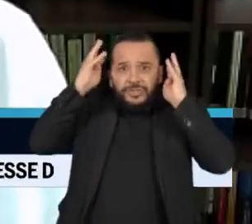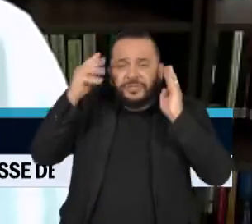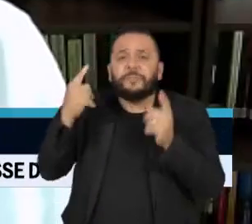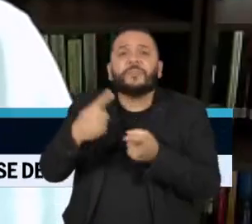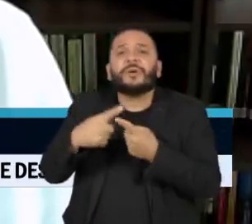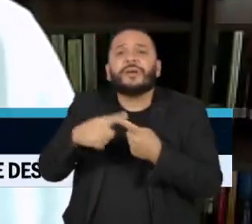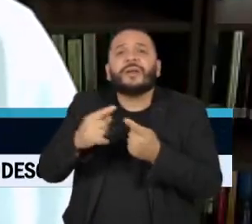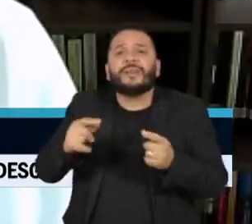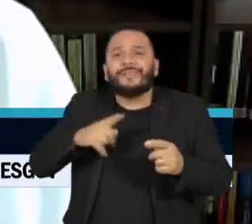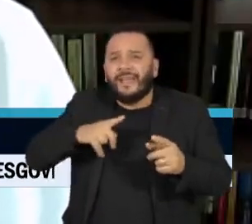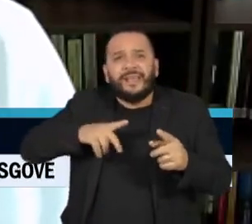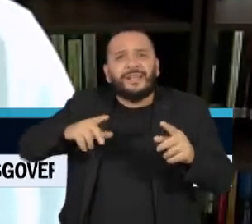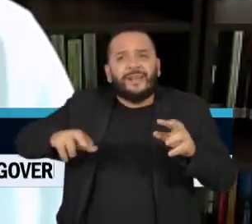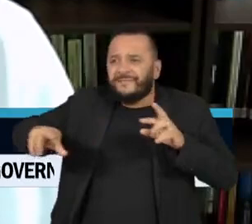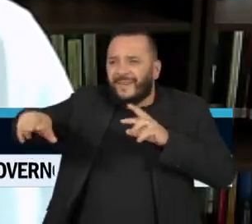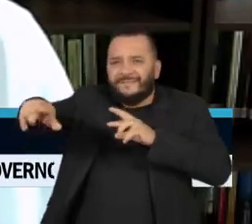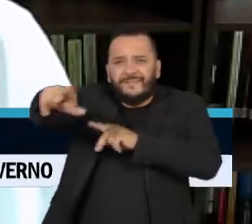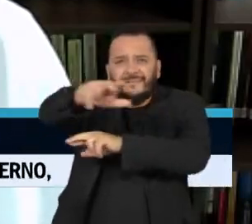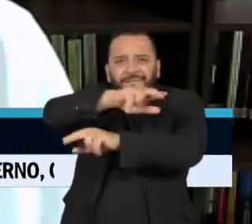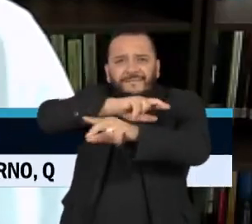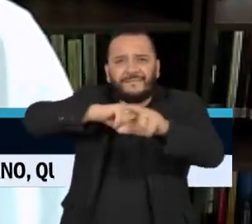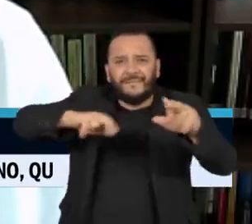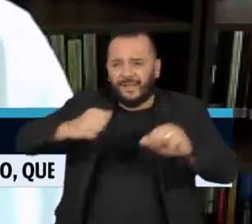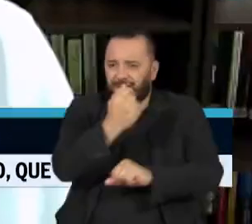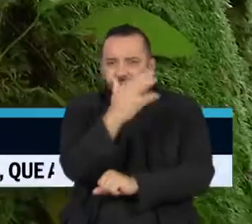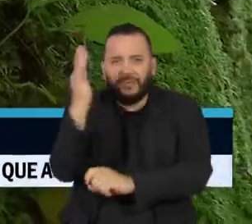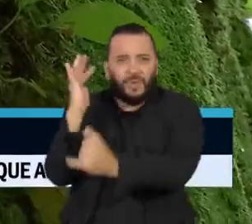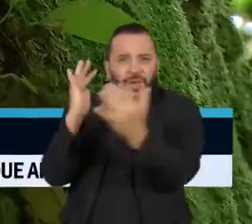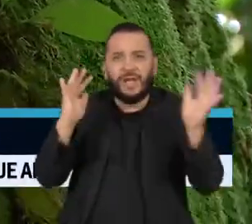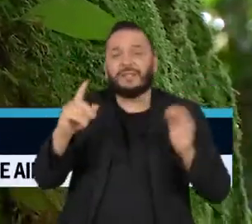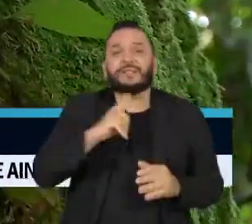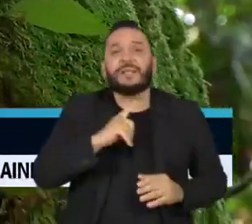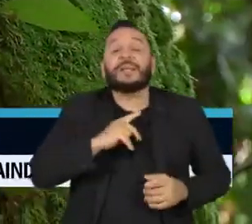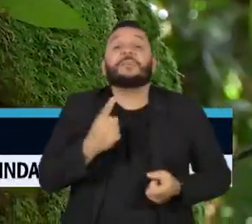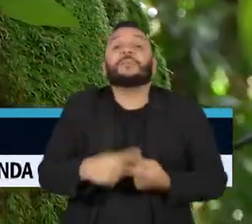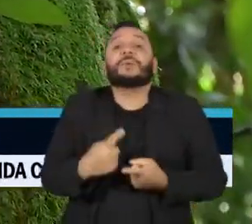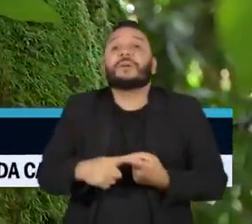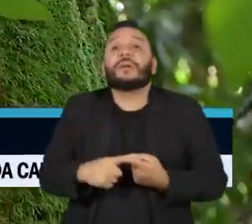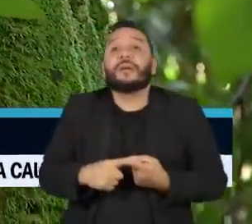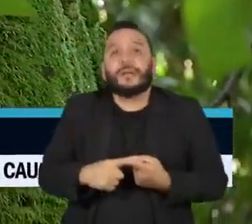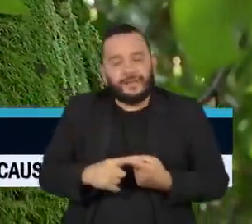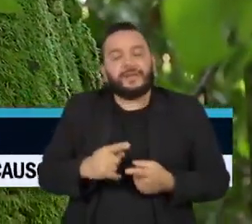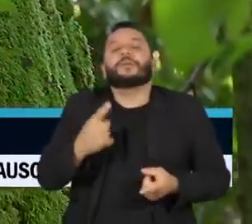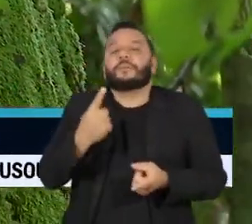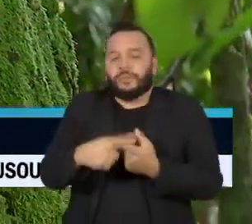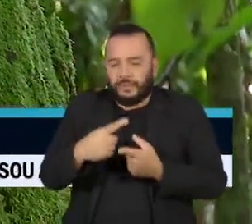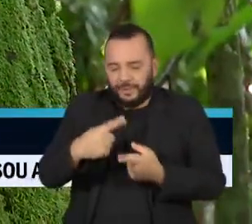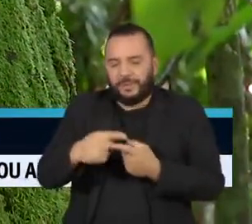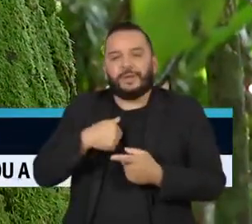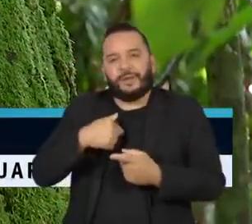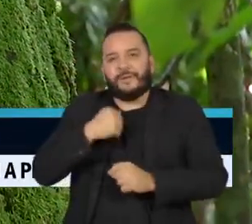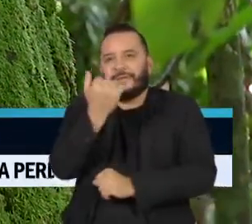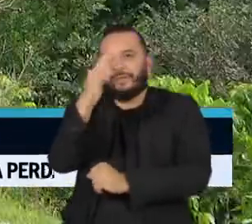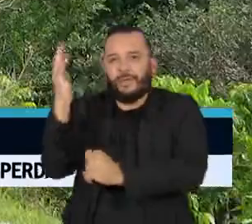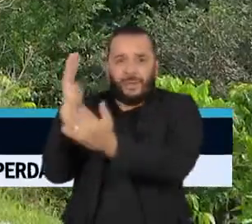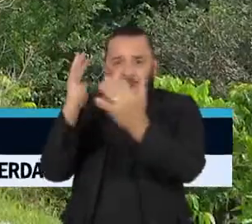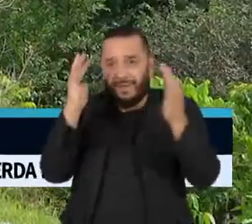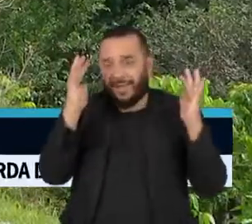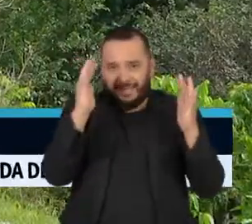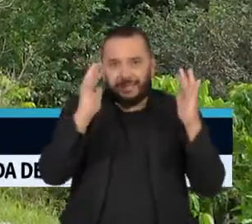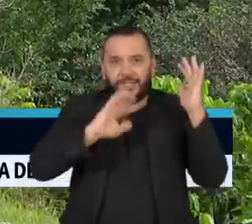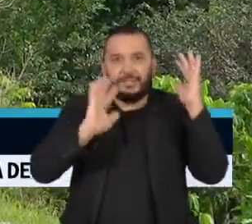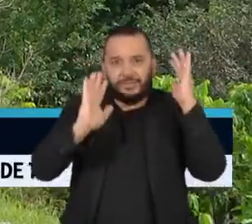rica com um solo tão pobre? É porque a floresta recicla muito bem todos os nutrientes que estão